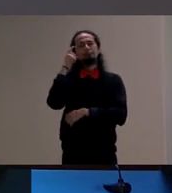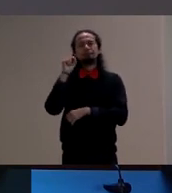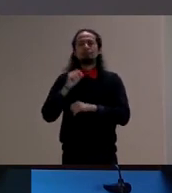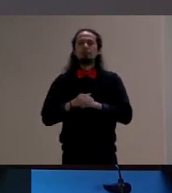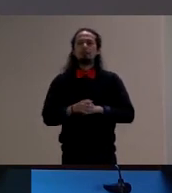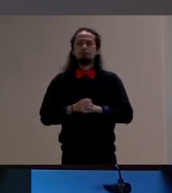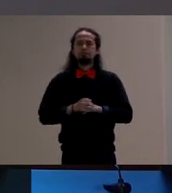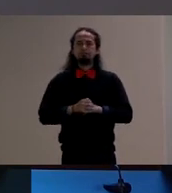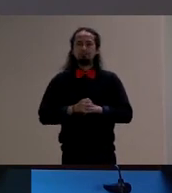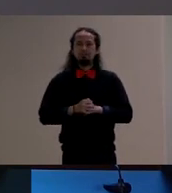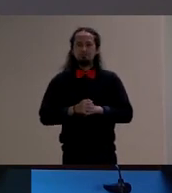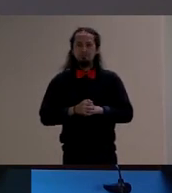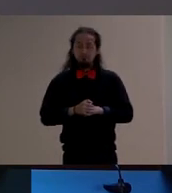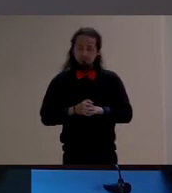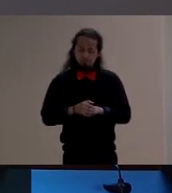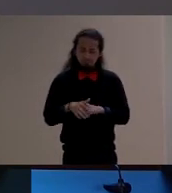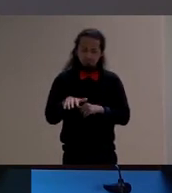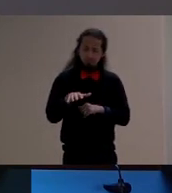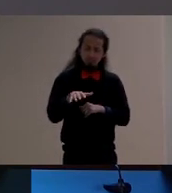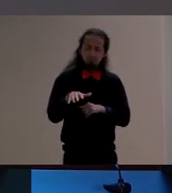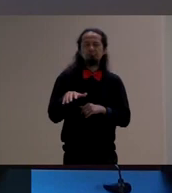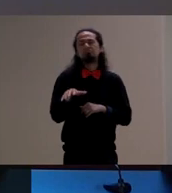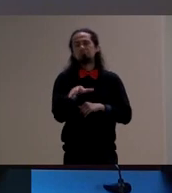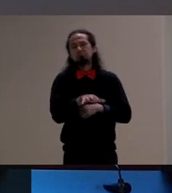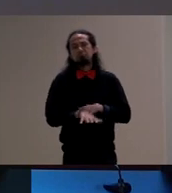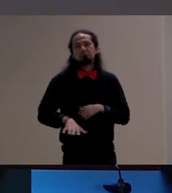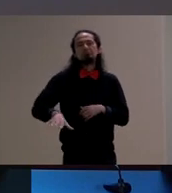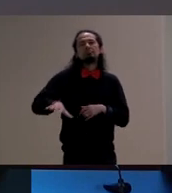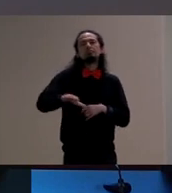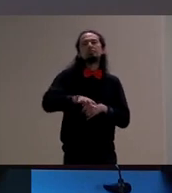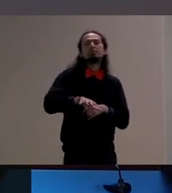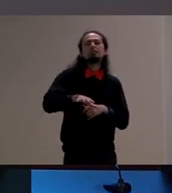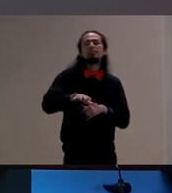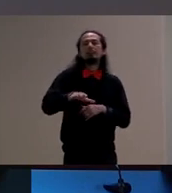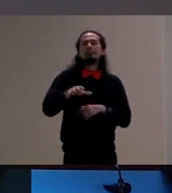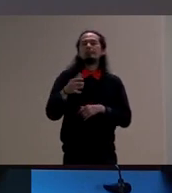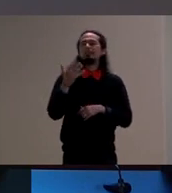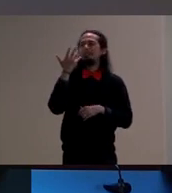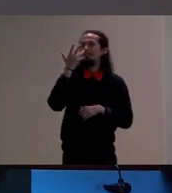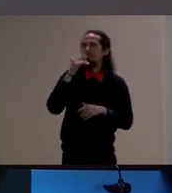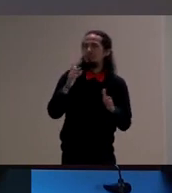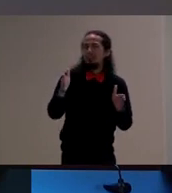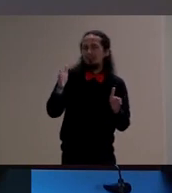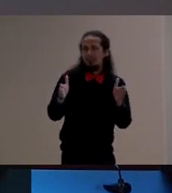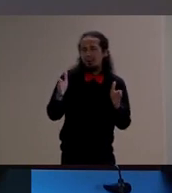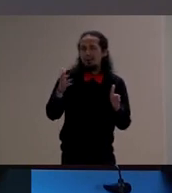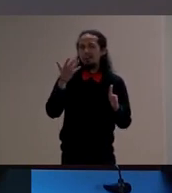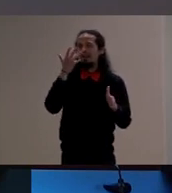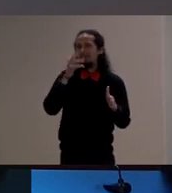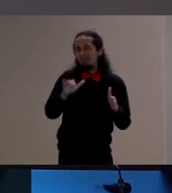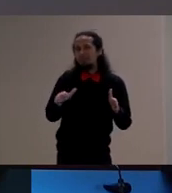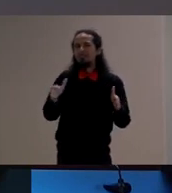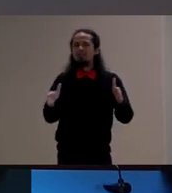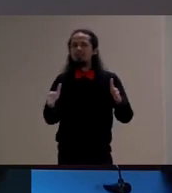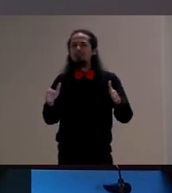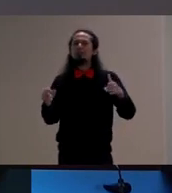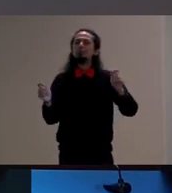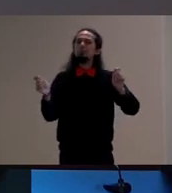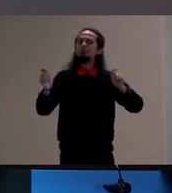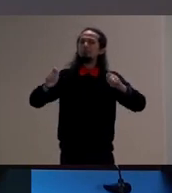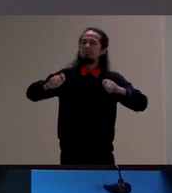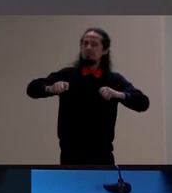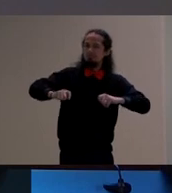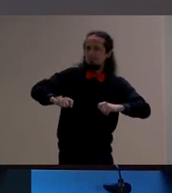a infância essa categoria que é tão importante na obra do Benjamin vai indicando essas possibilidades de sobrevivência da